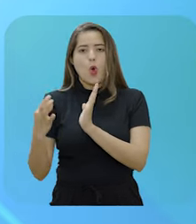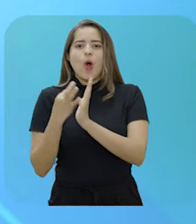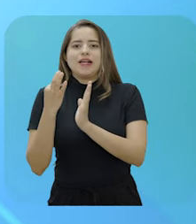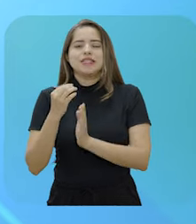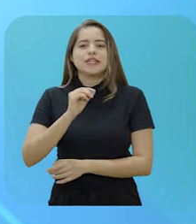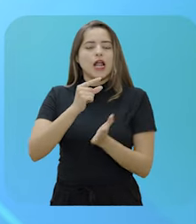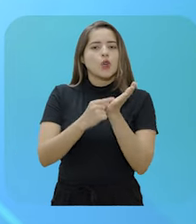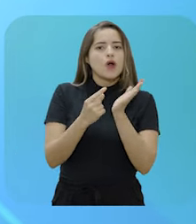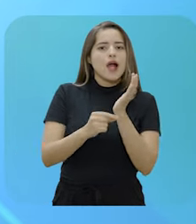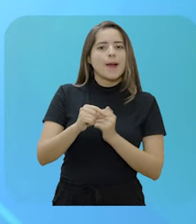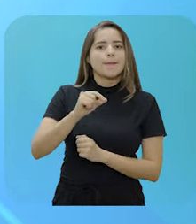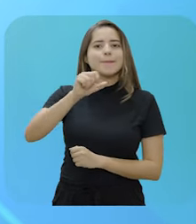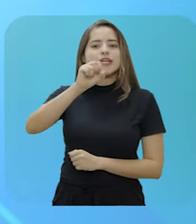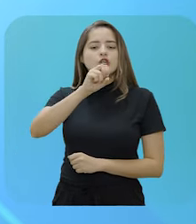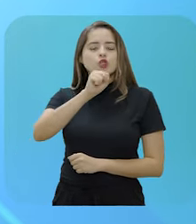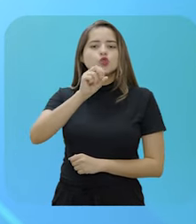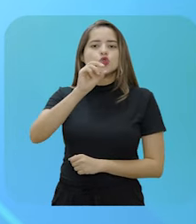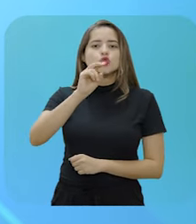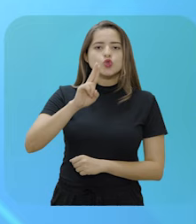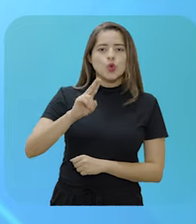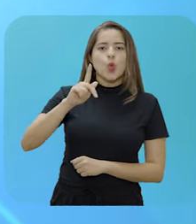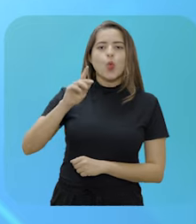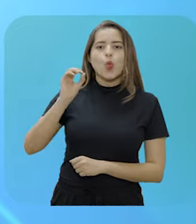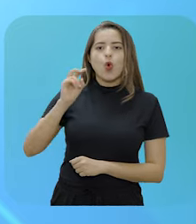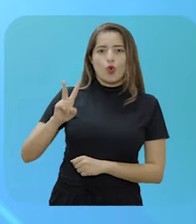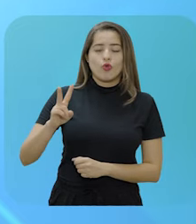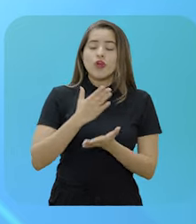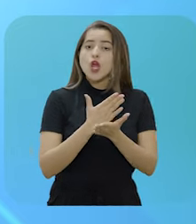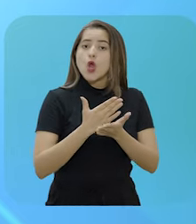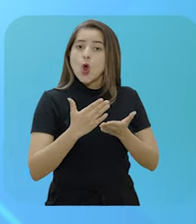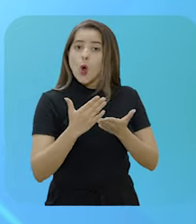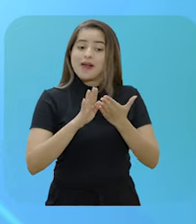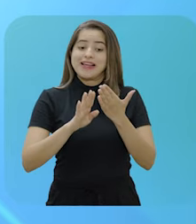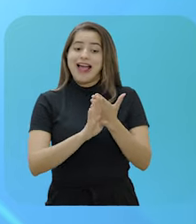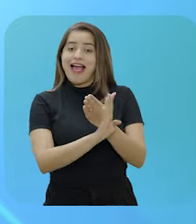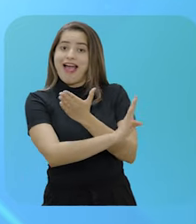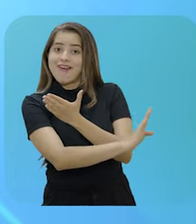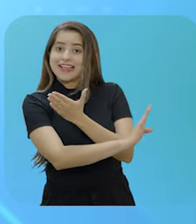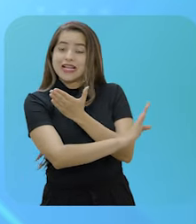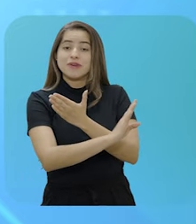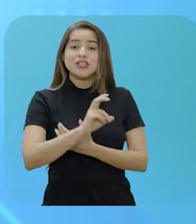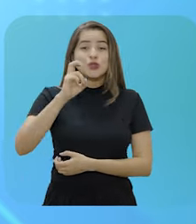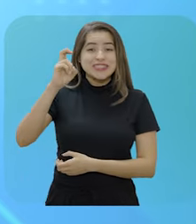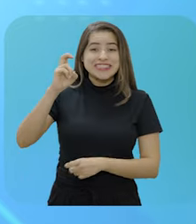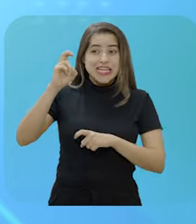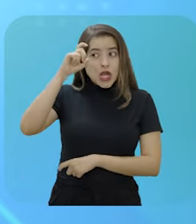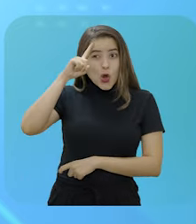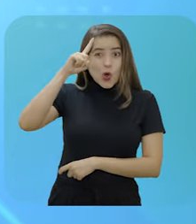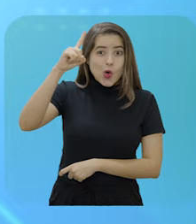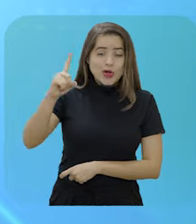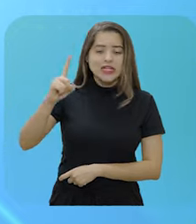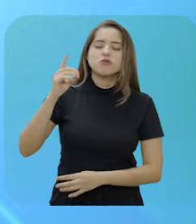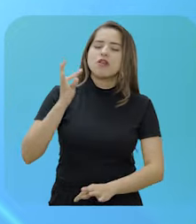Sogove até o quinto dia a contar do início do afastamento, ficar afastado para tratamento de saúde e